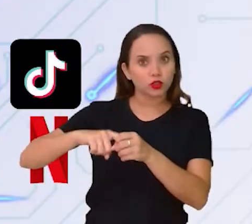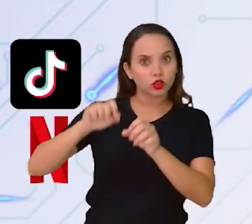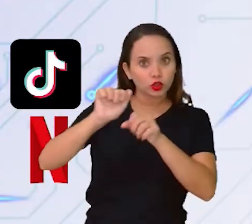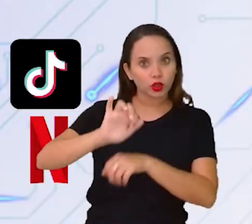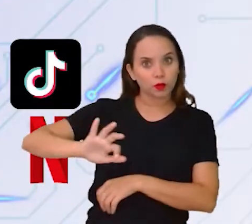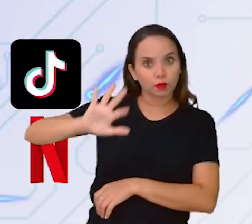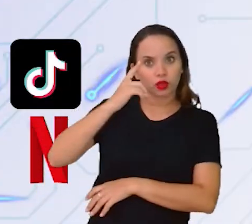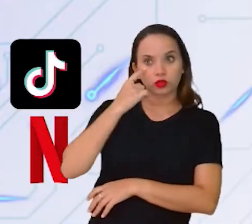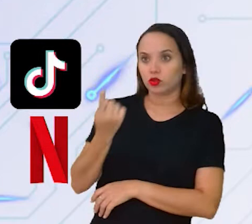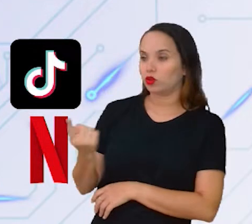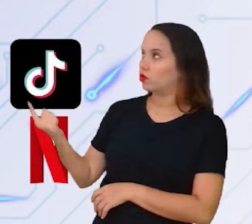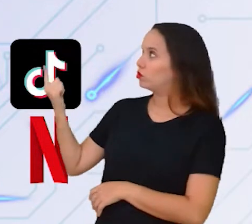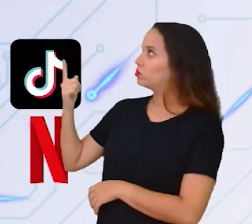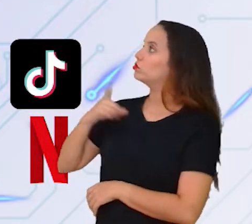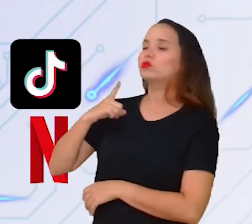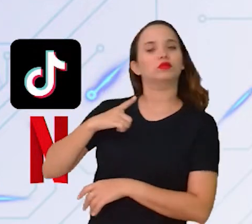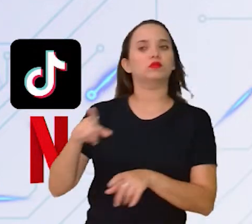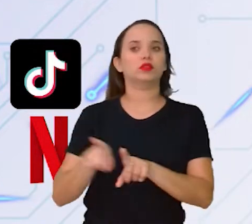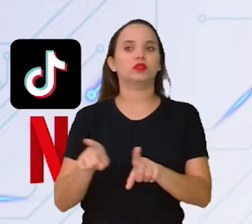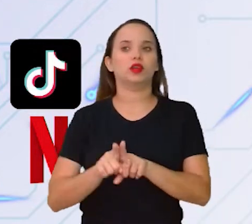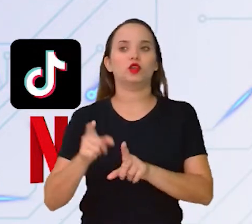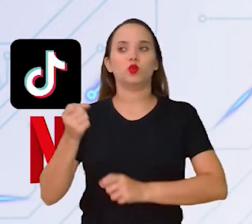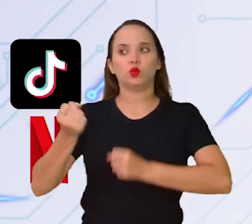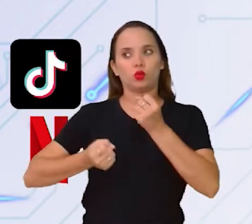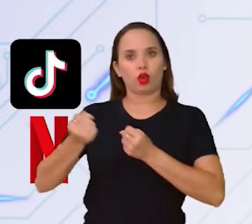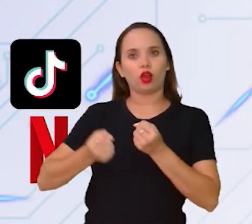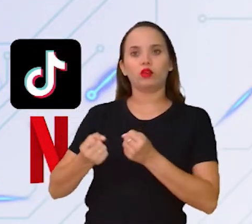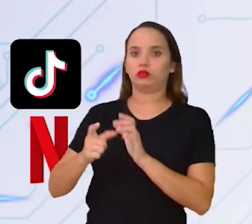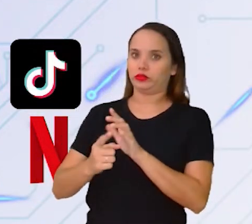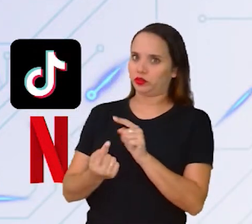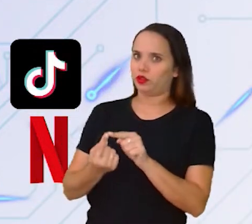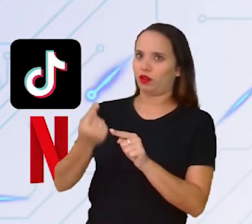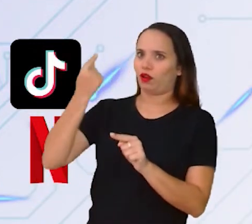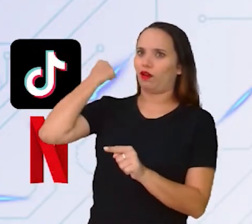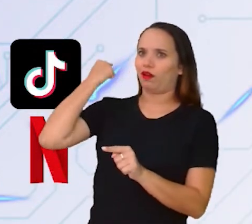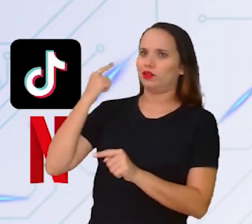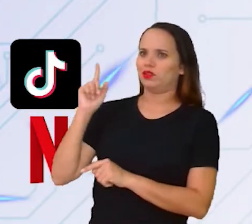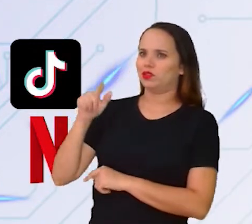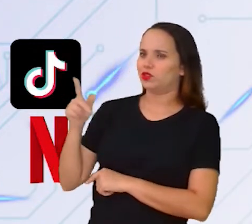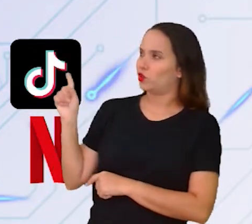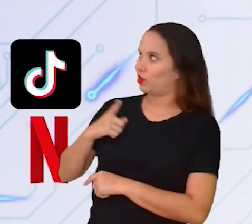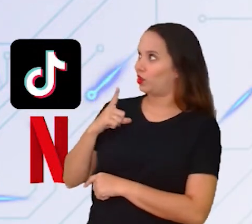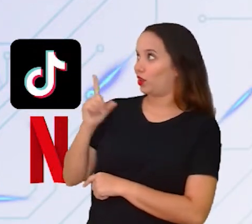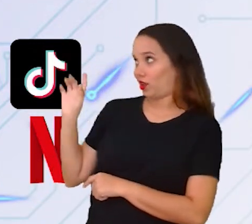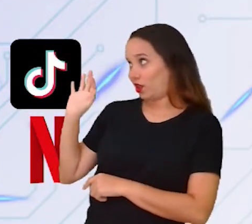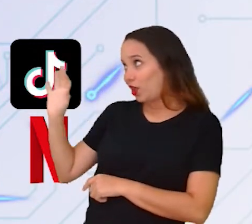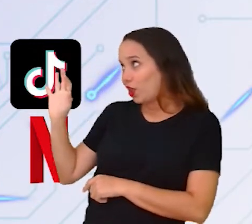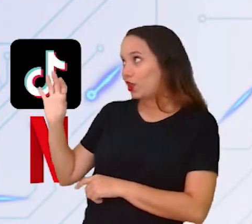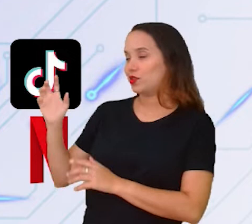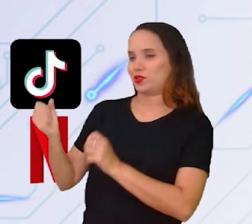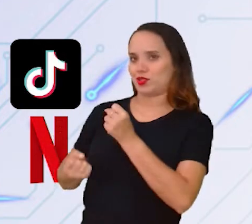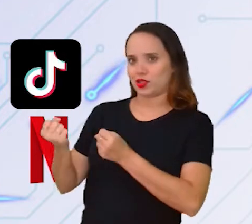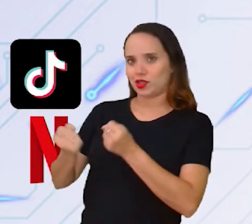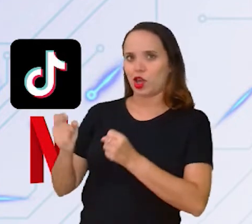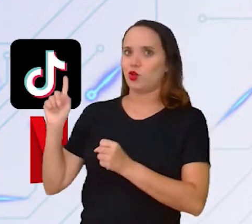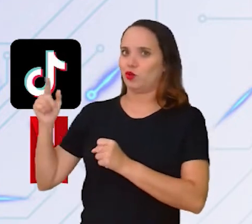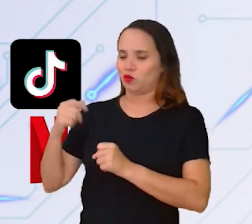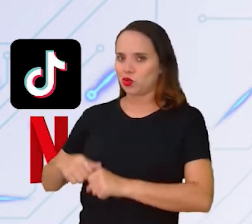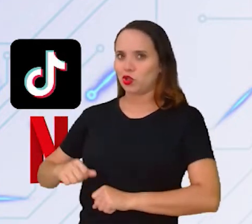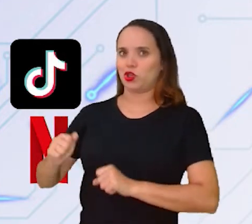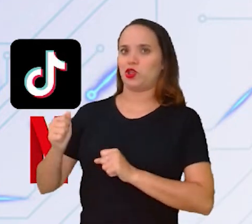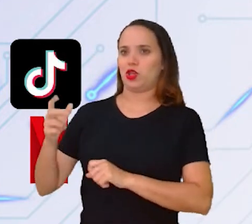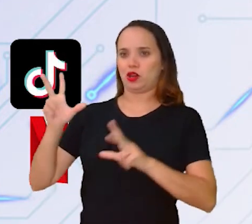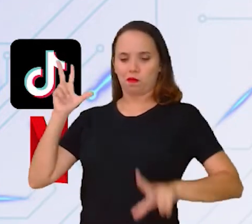a gente está vendo aí o transporte, né? Tiago, antigamente esse transporte era... Esse carro aí, caso, a contou, ou seja, era uma